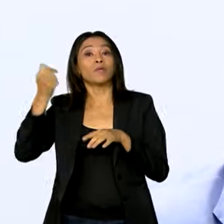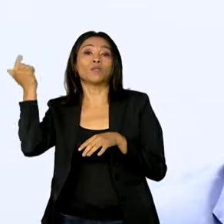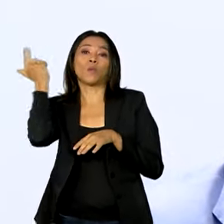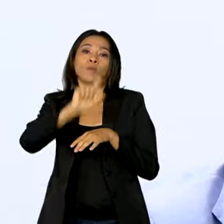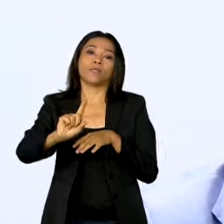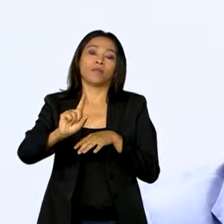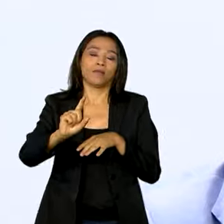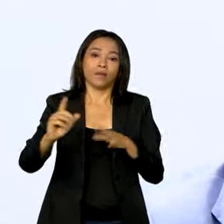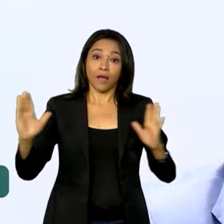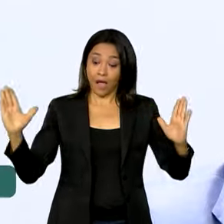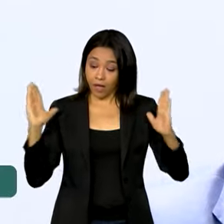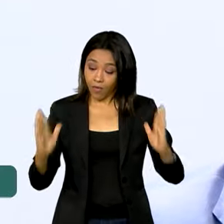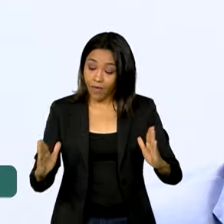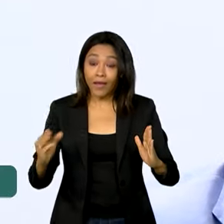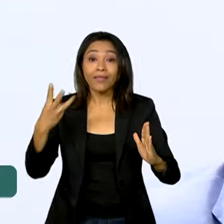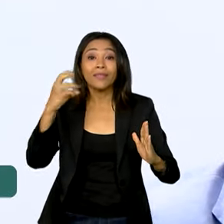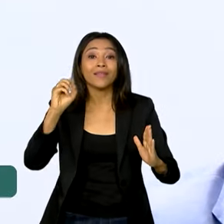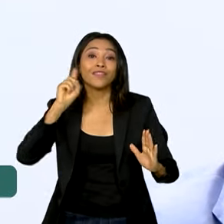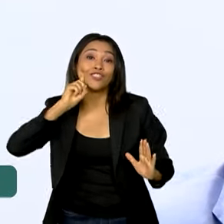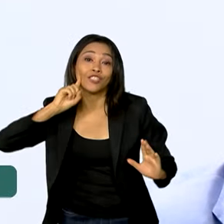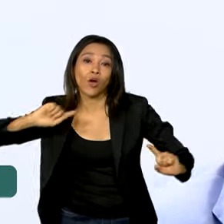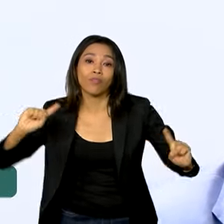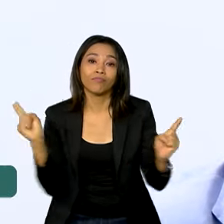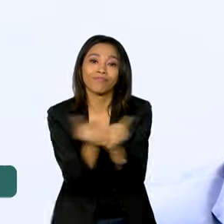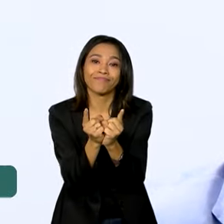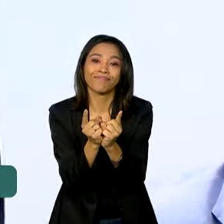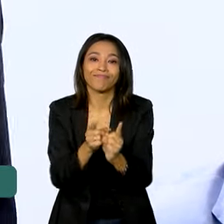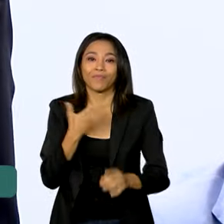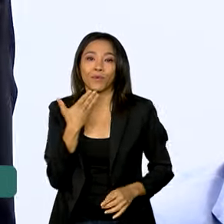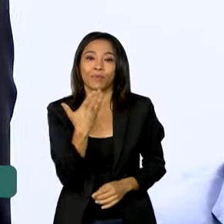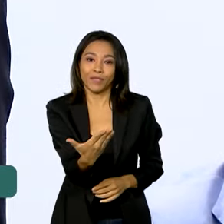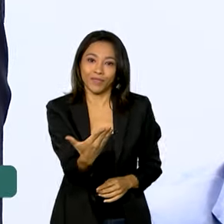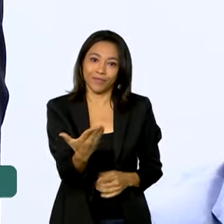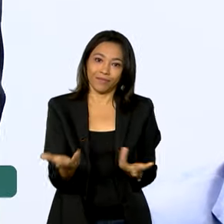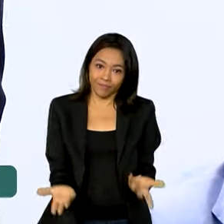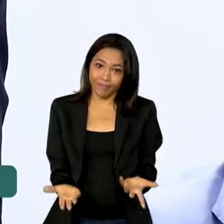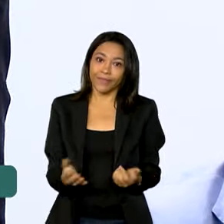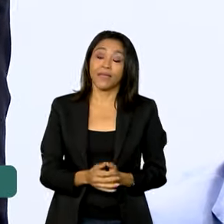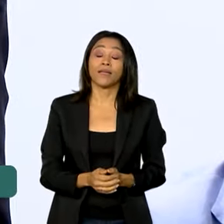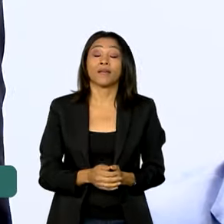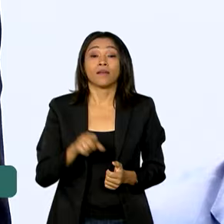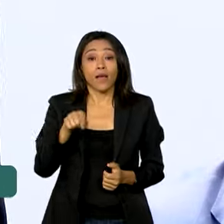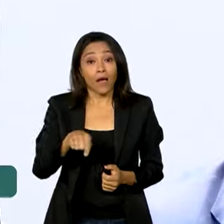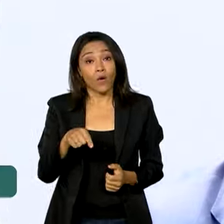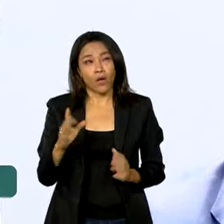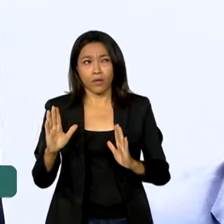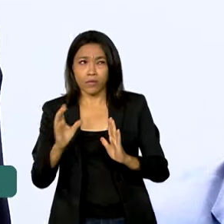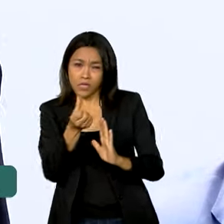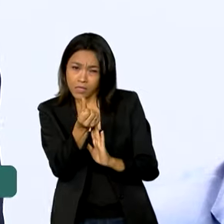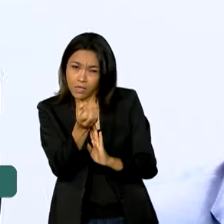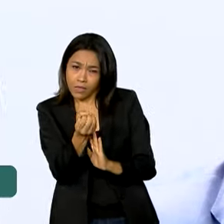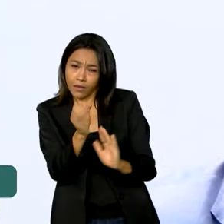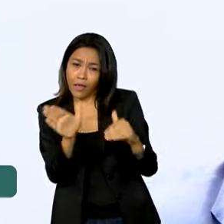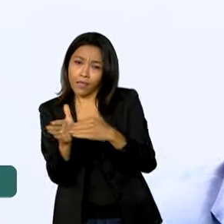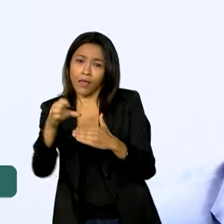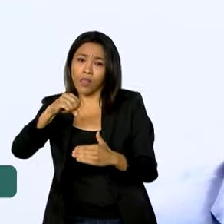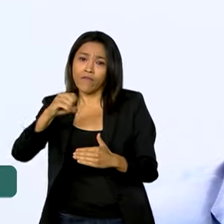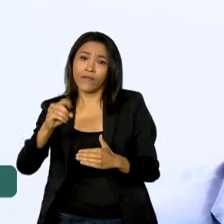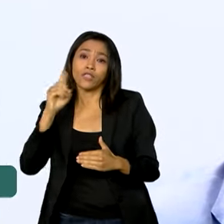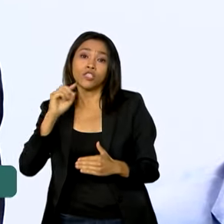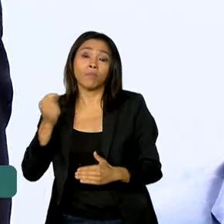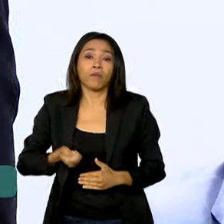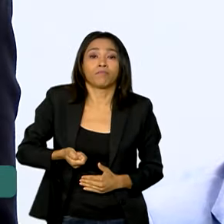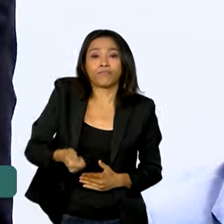Estamos, em média, durando 30 dias para se fazer o pedido e ter atendido. Em média, dura de 60 a 90 dias o